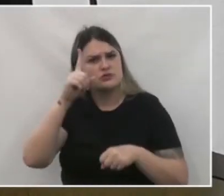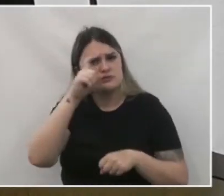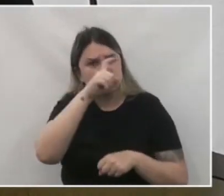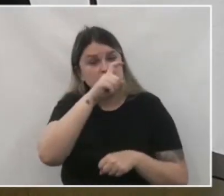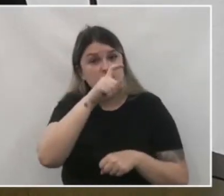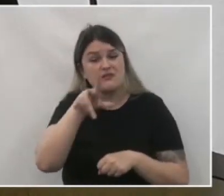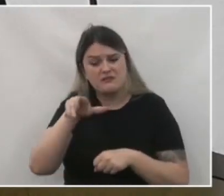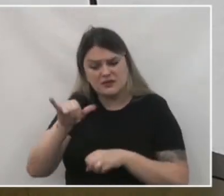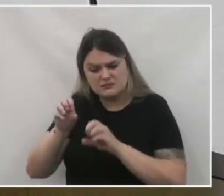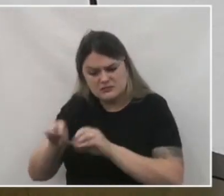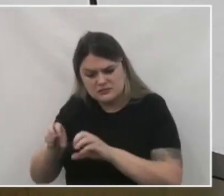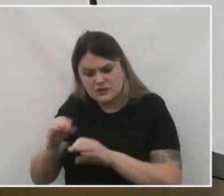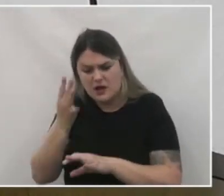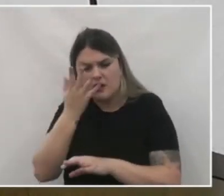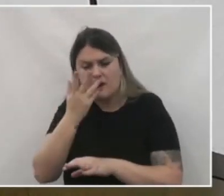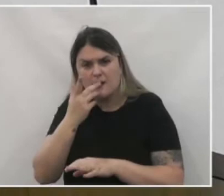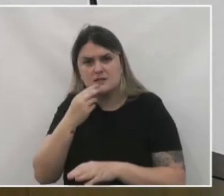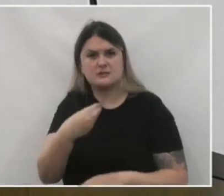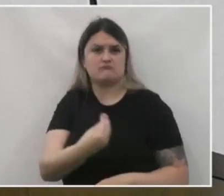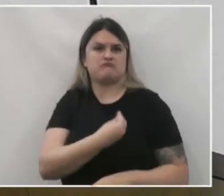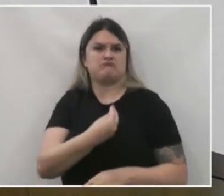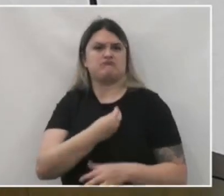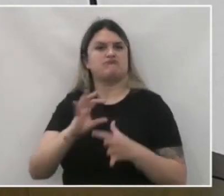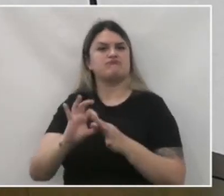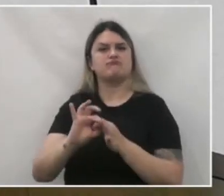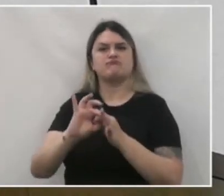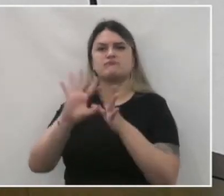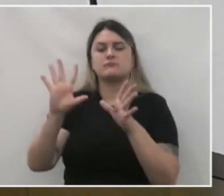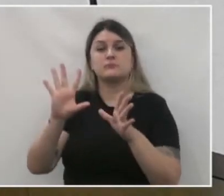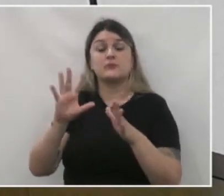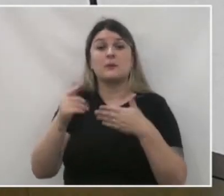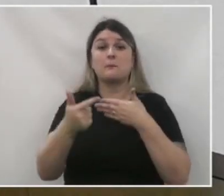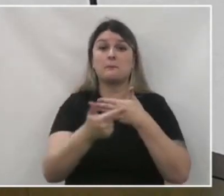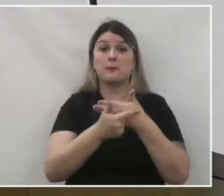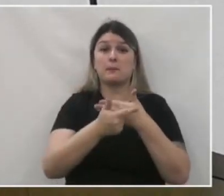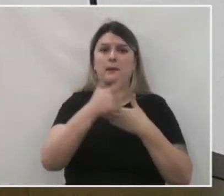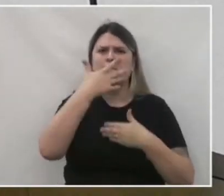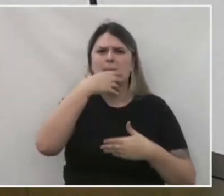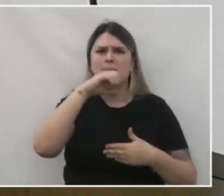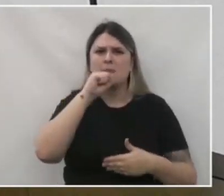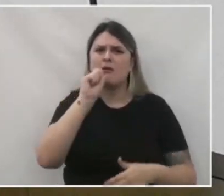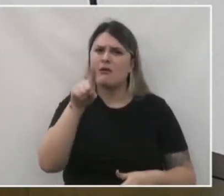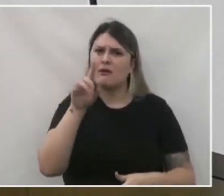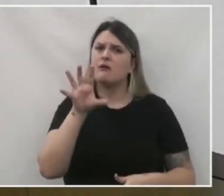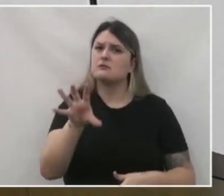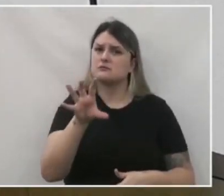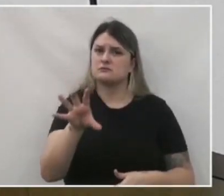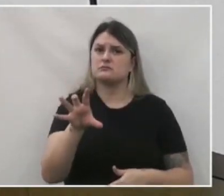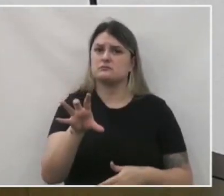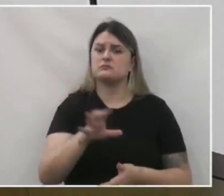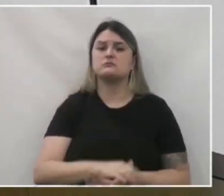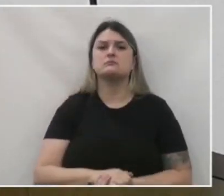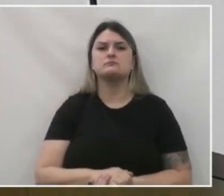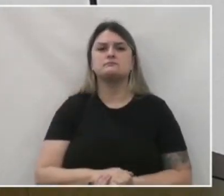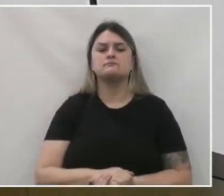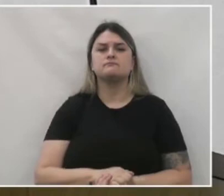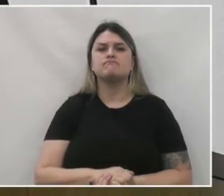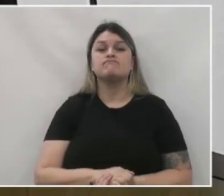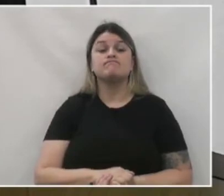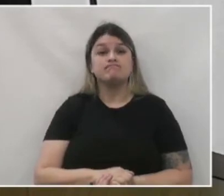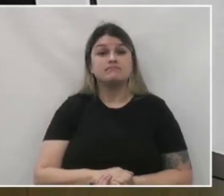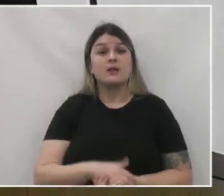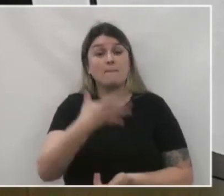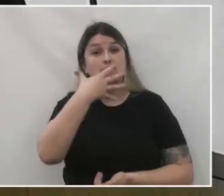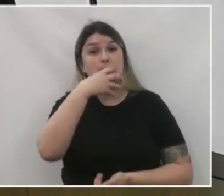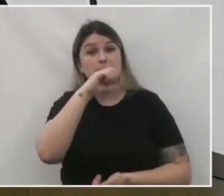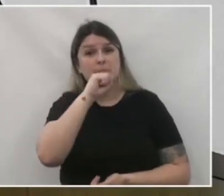criança para a sua autonomia. Então, quando eu falo em função paterna, seria essa a função. Ao mesmo tempo, o pai deve